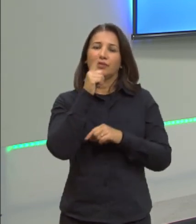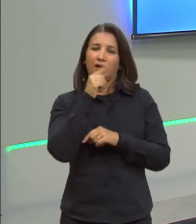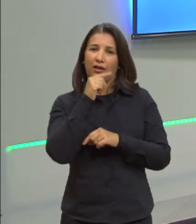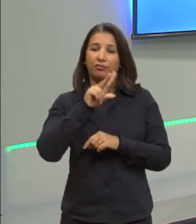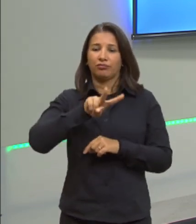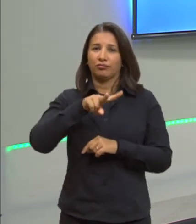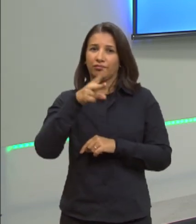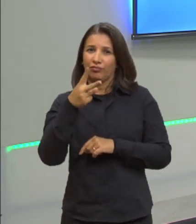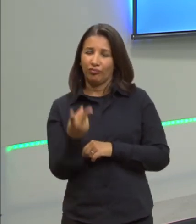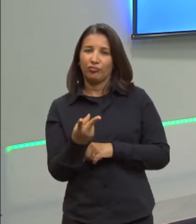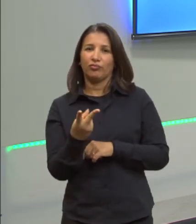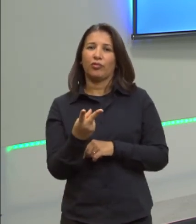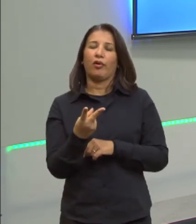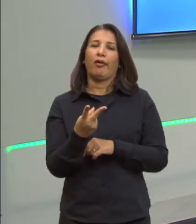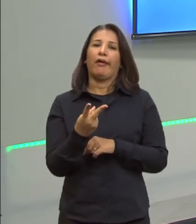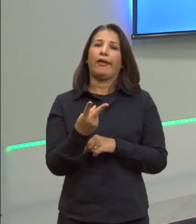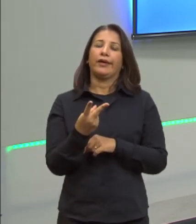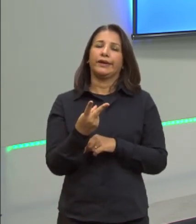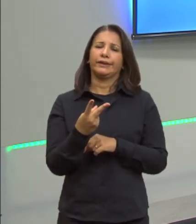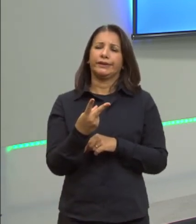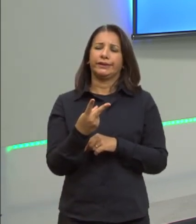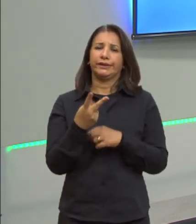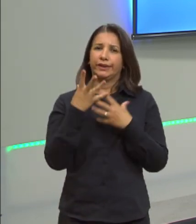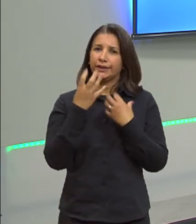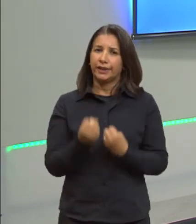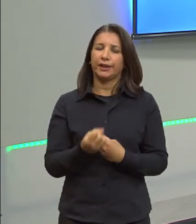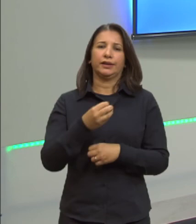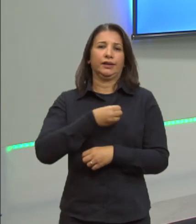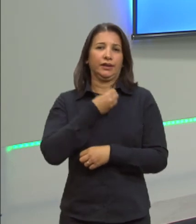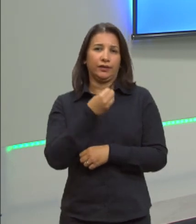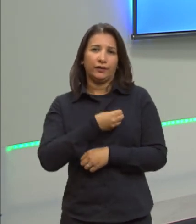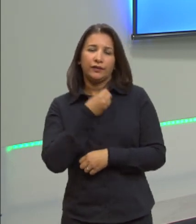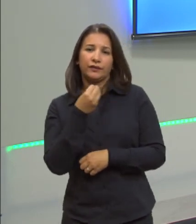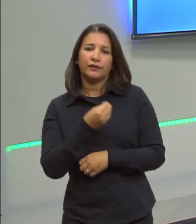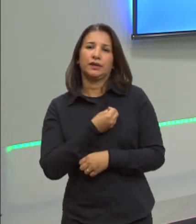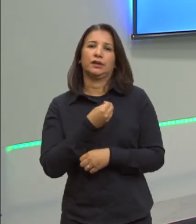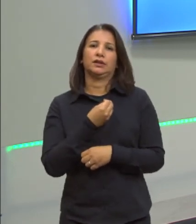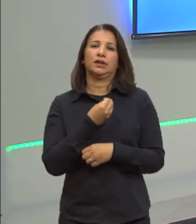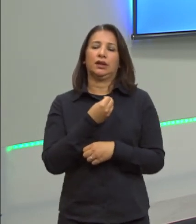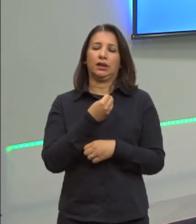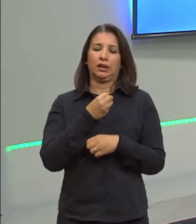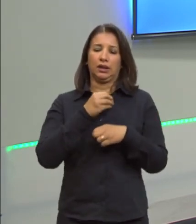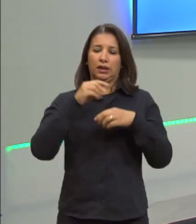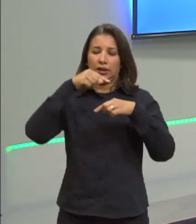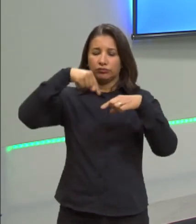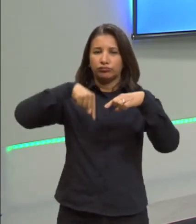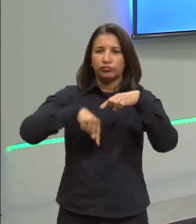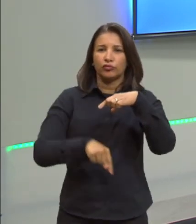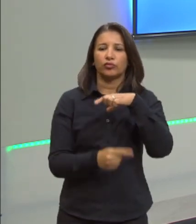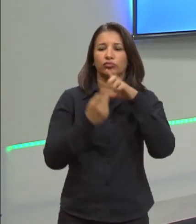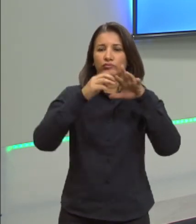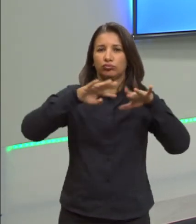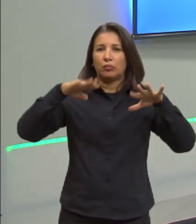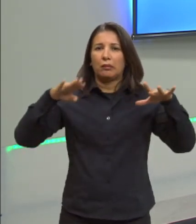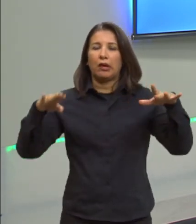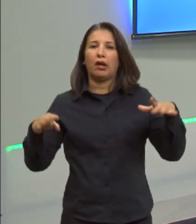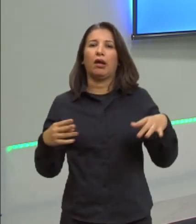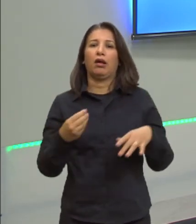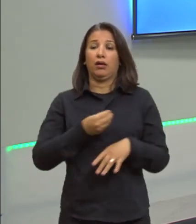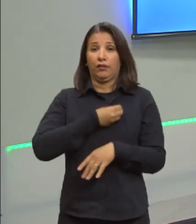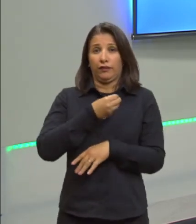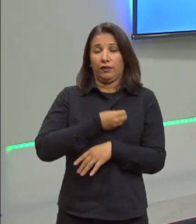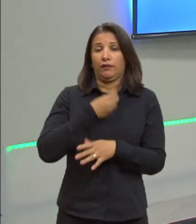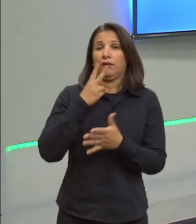que permite que a vida subaquática ela exista, esse processo